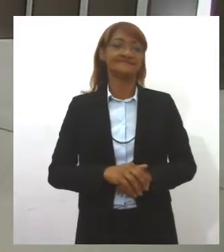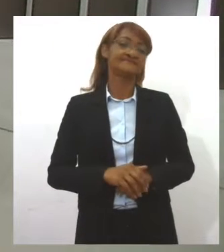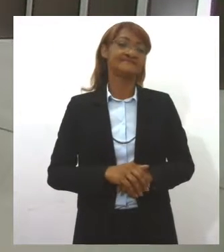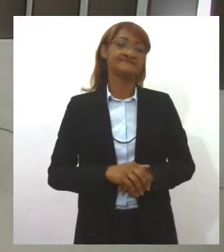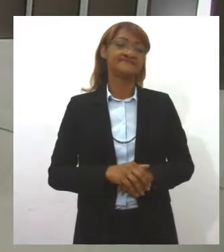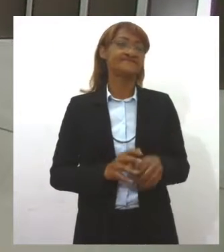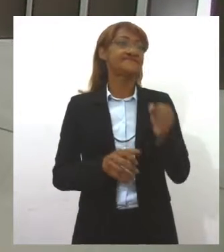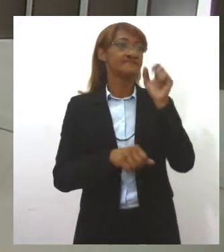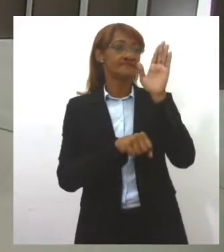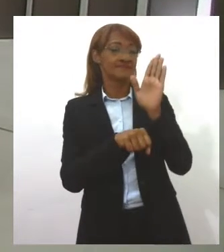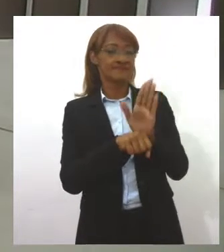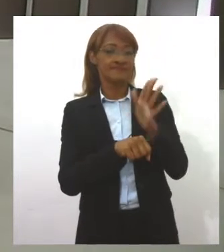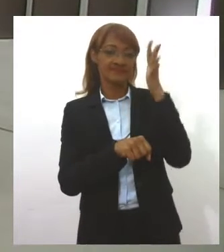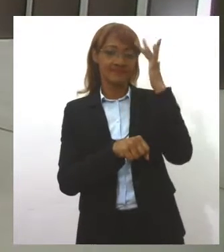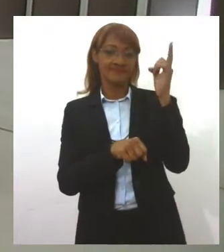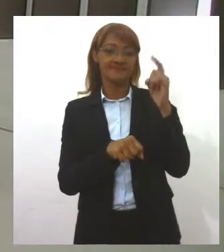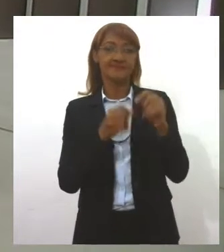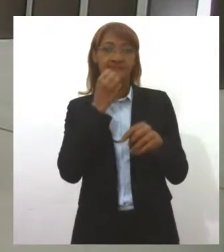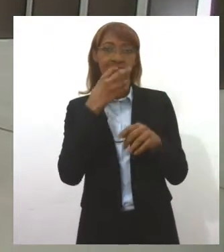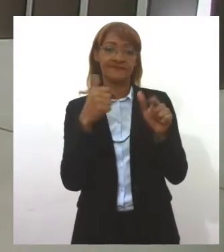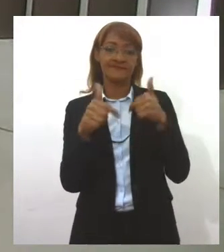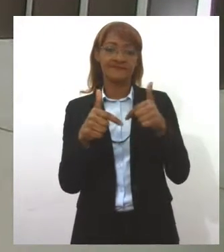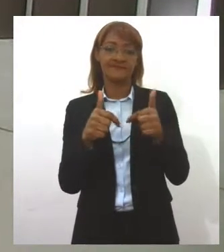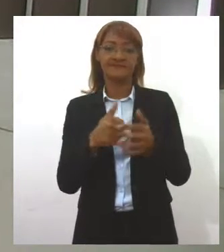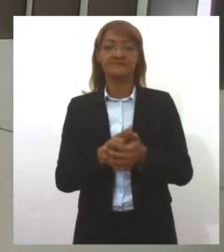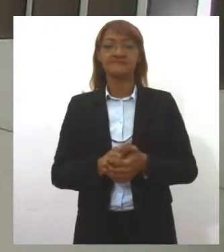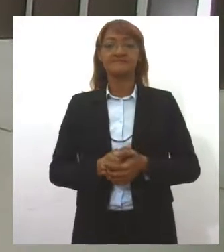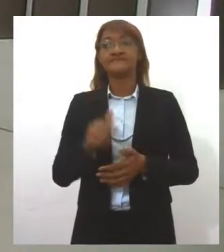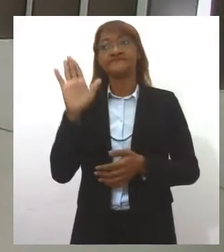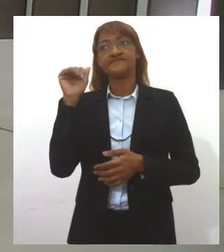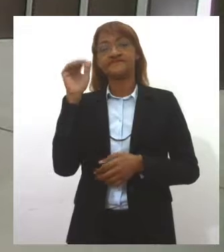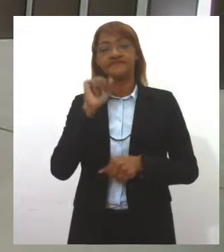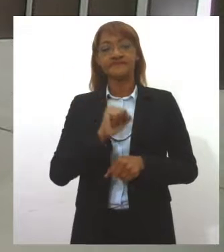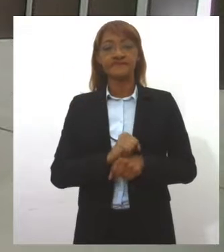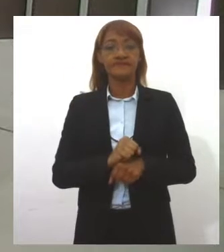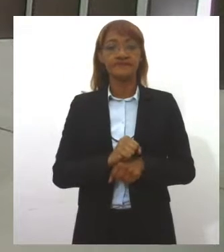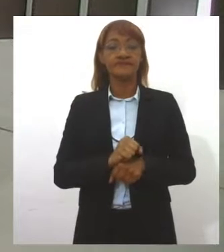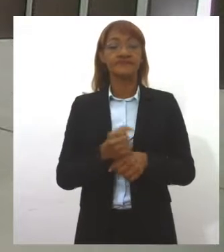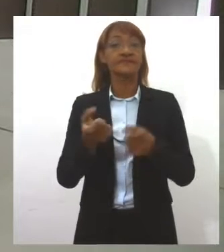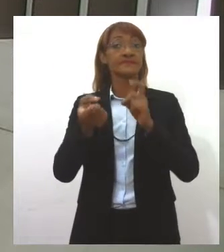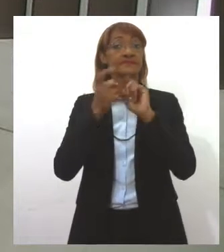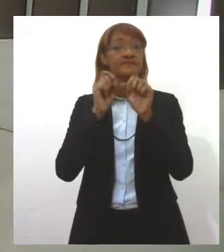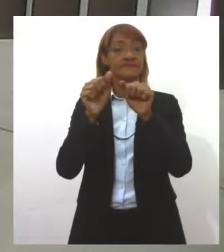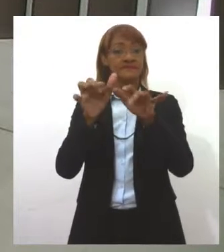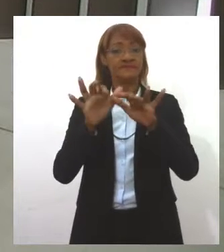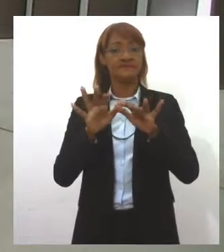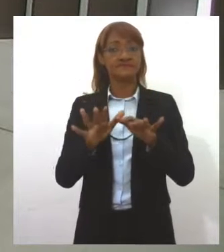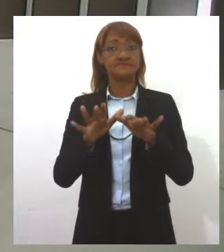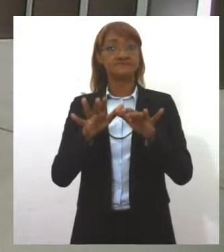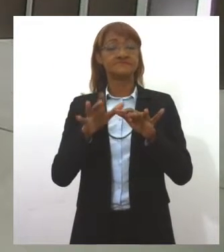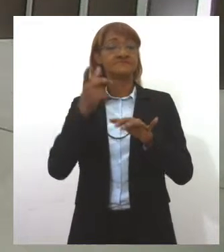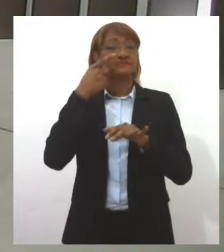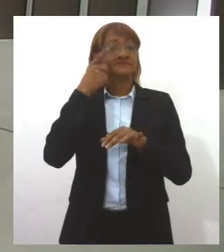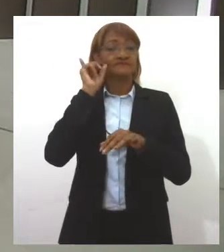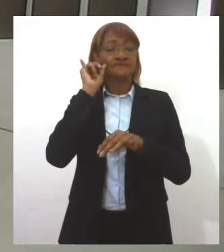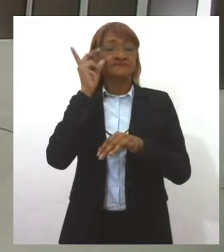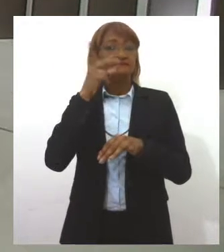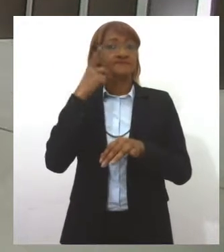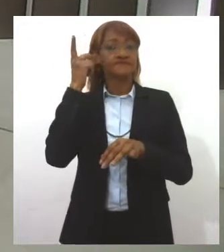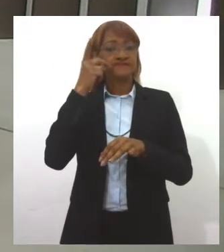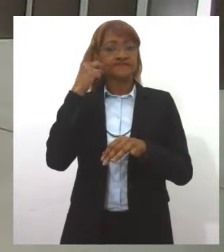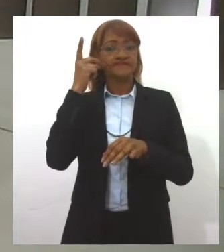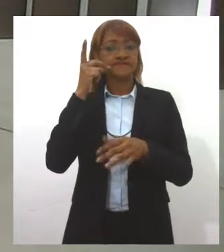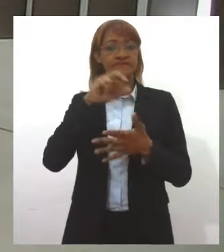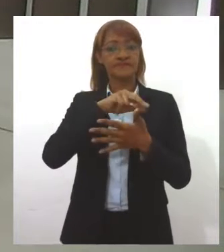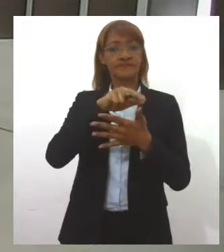Boa tarde, Valquira, até amanhã e bom trabalho. Obrigada. Tchau, tchau. E olha, na sessão plenária realizada ontem, os deputados trataram de